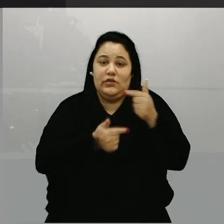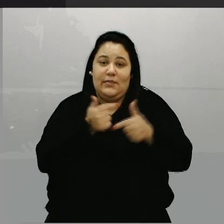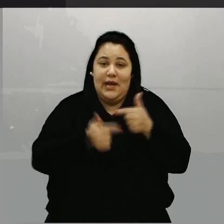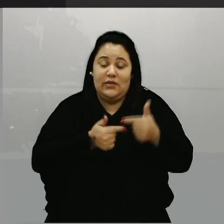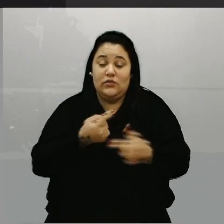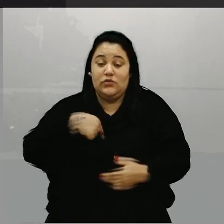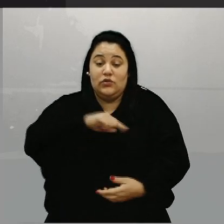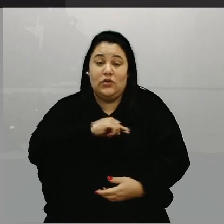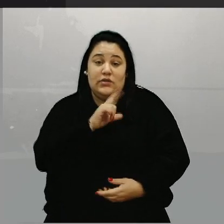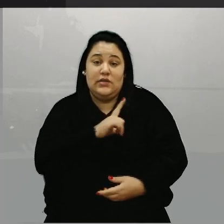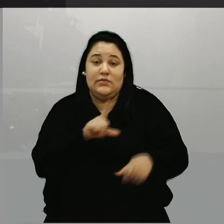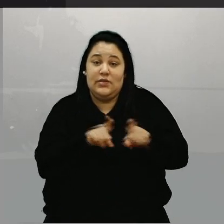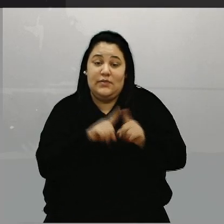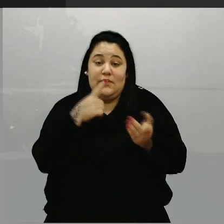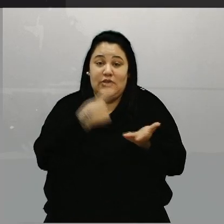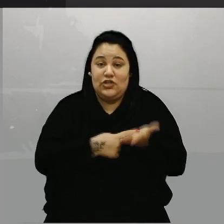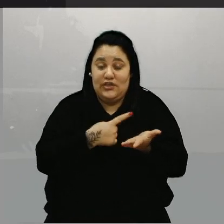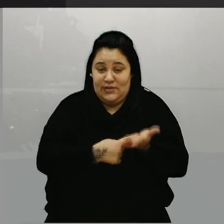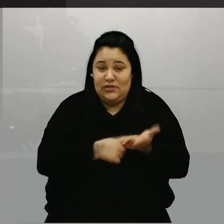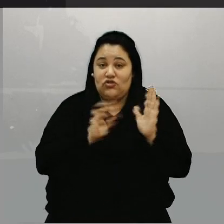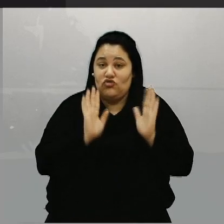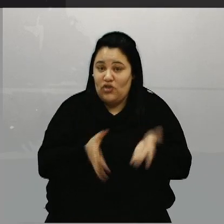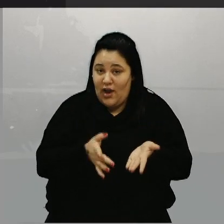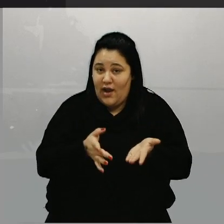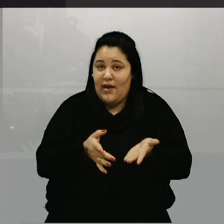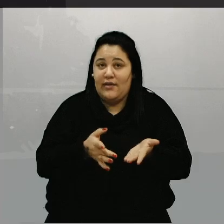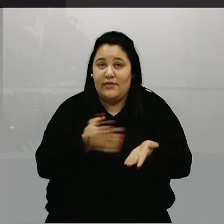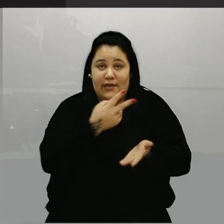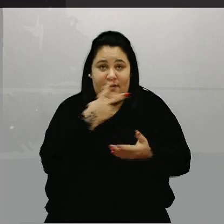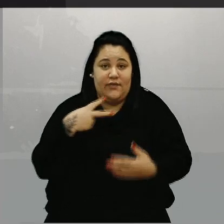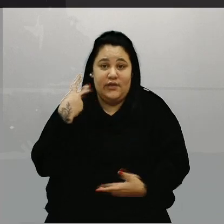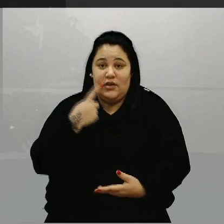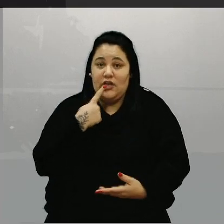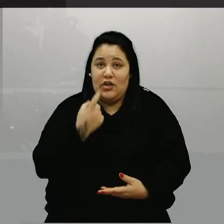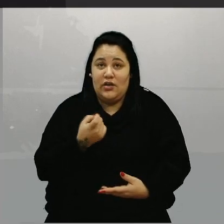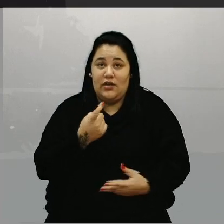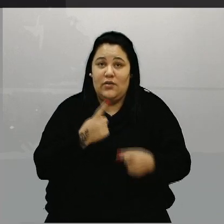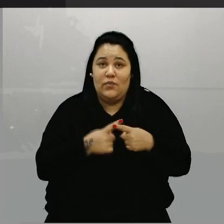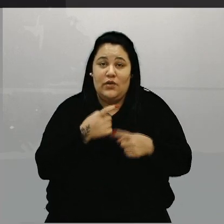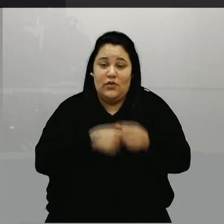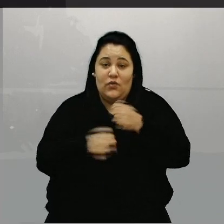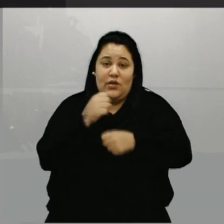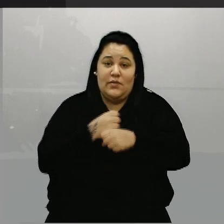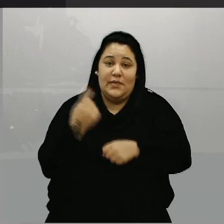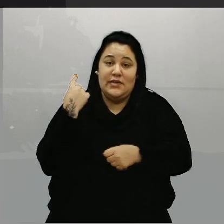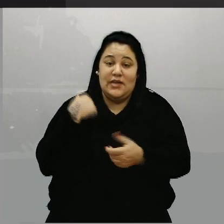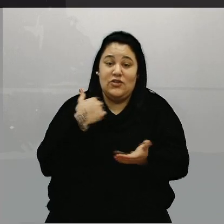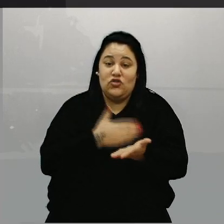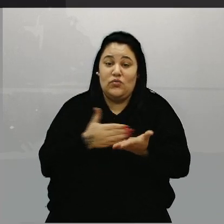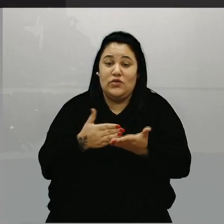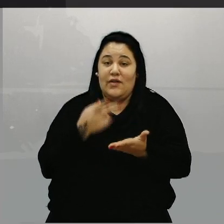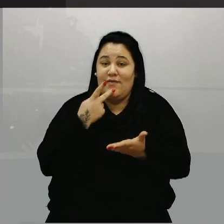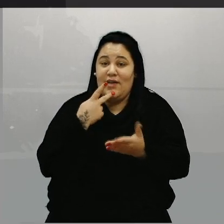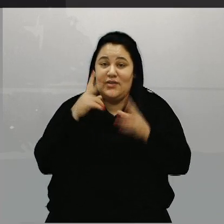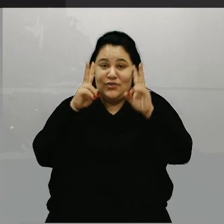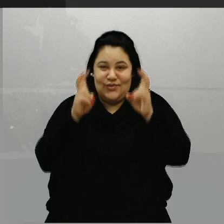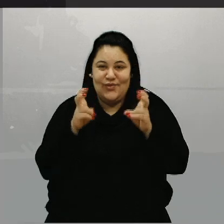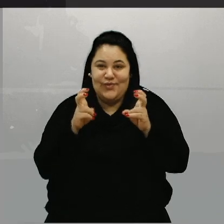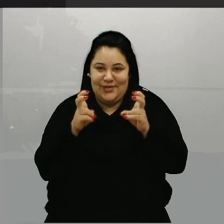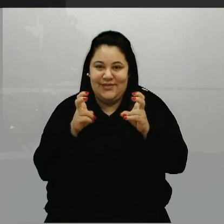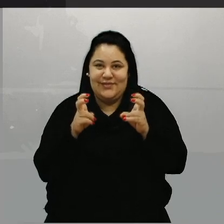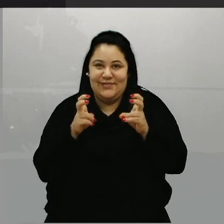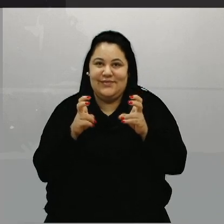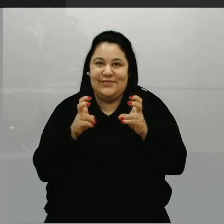temos uma agenda marcada também, vereadora Rose, porque no ano passado a gente começou a falar a respeito da possível